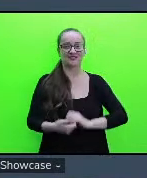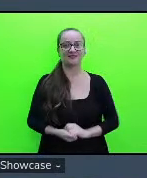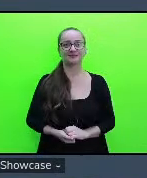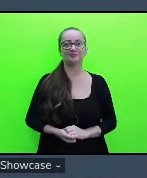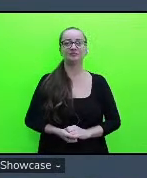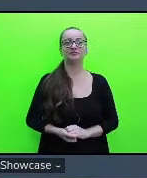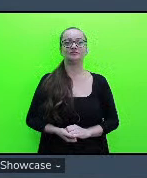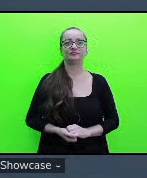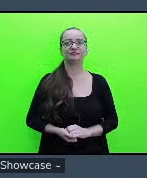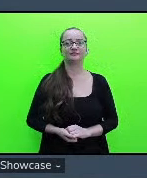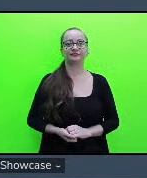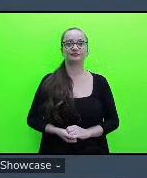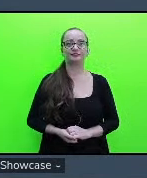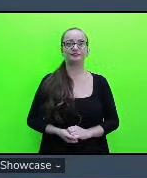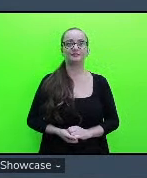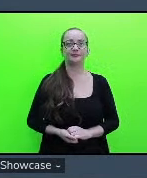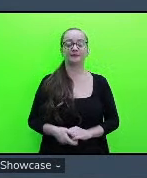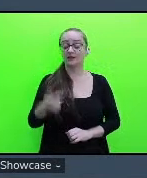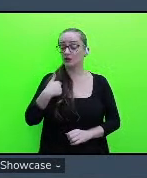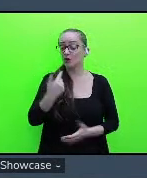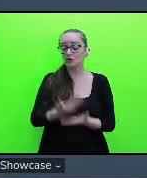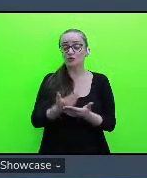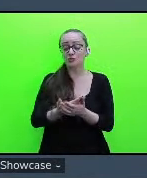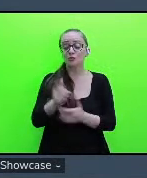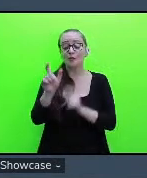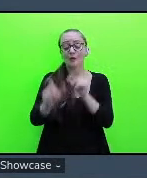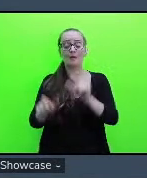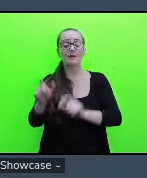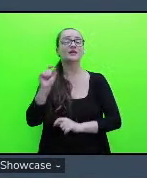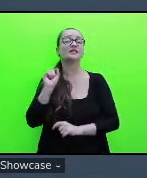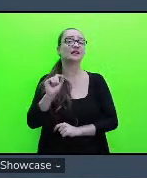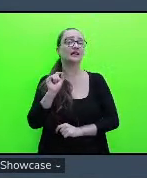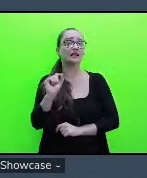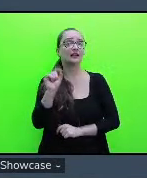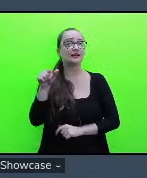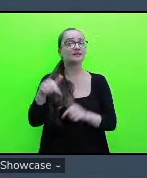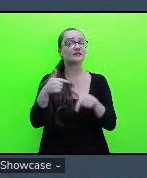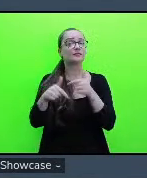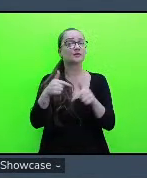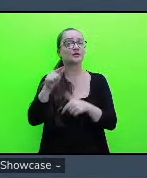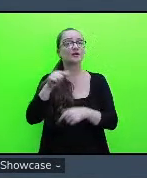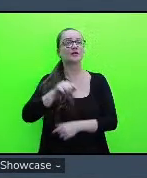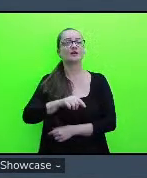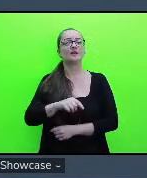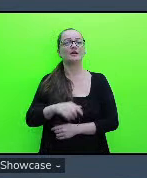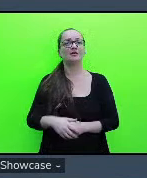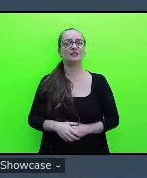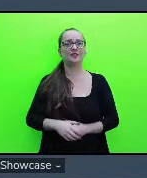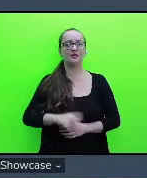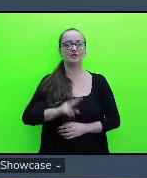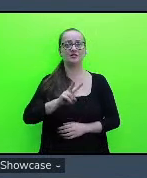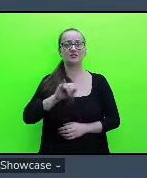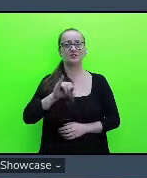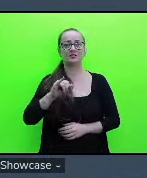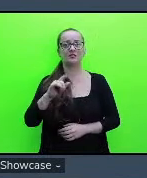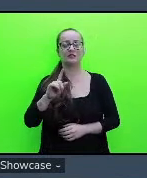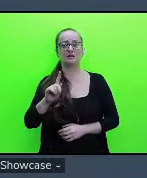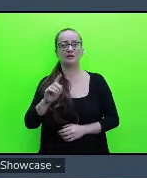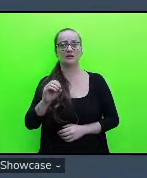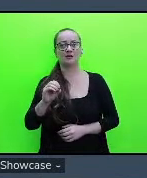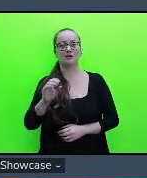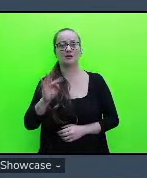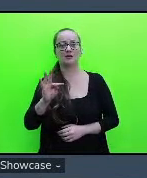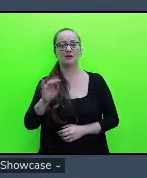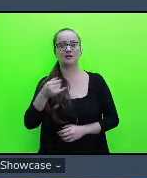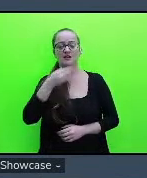os autores que nós estudamos para esse trabalho foi o Vigotes a Juliana Pasqualini a Lígia